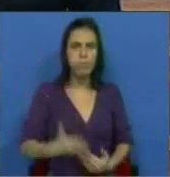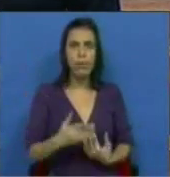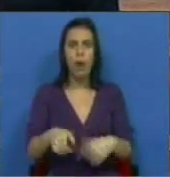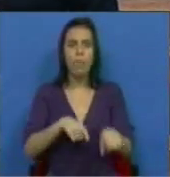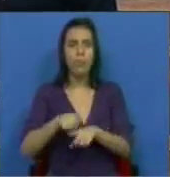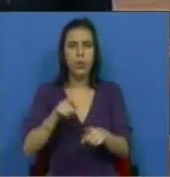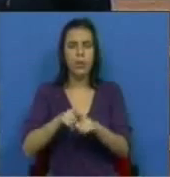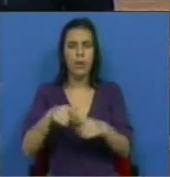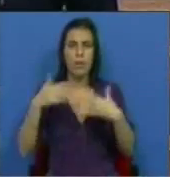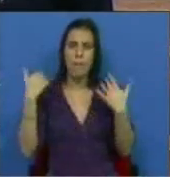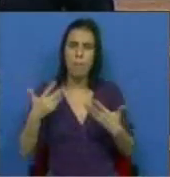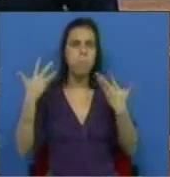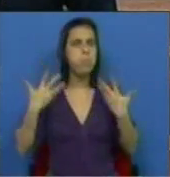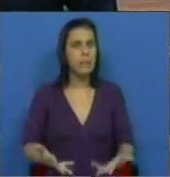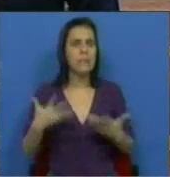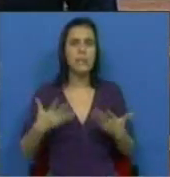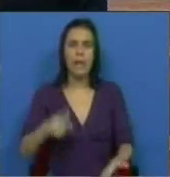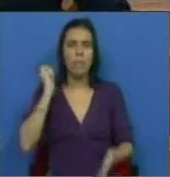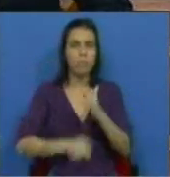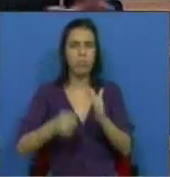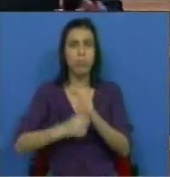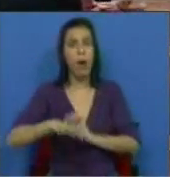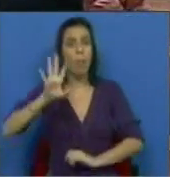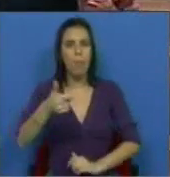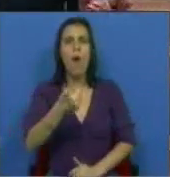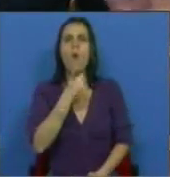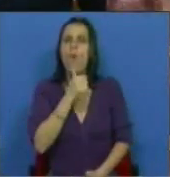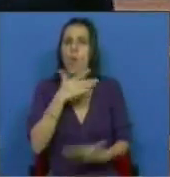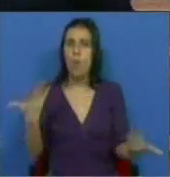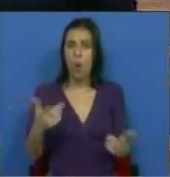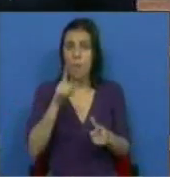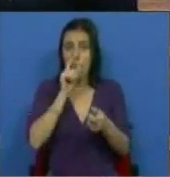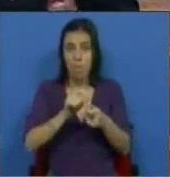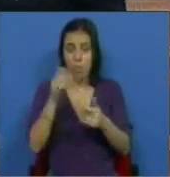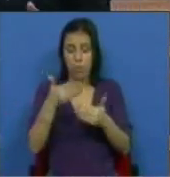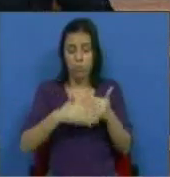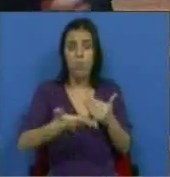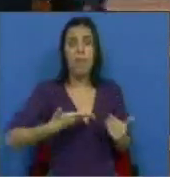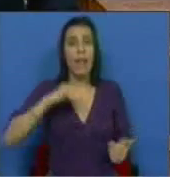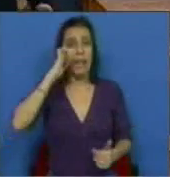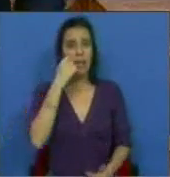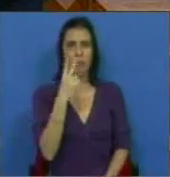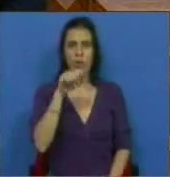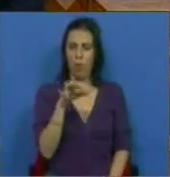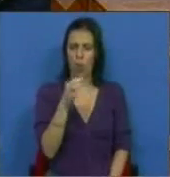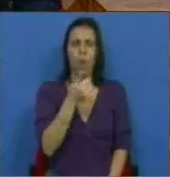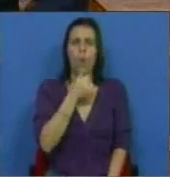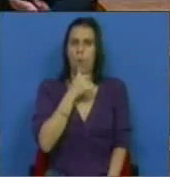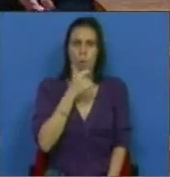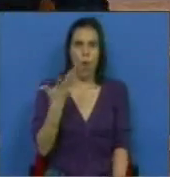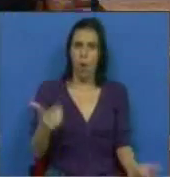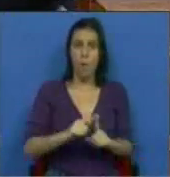política de sanções pesadíssima para o país e como é que vai chegar daqui a muito pouco tempo a um déficit de 2,8%,